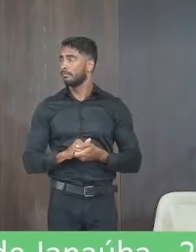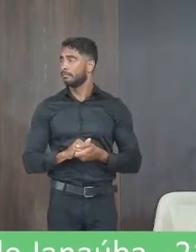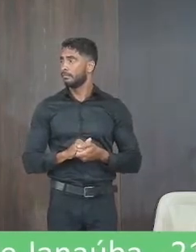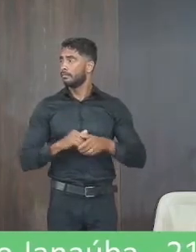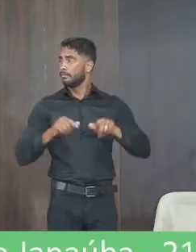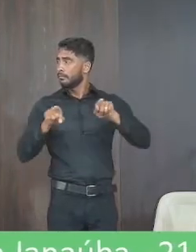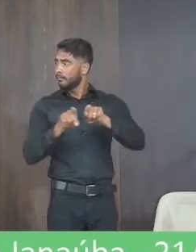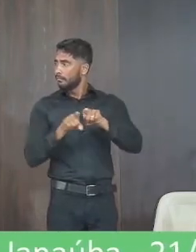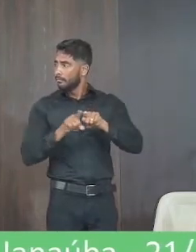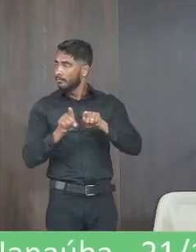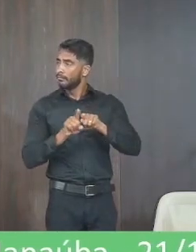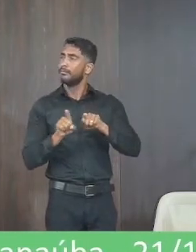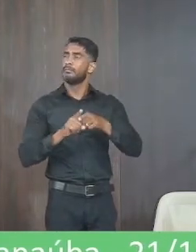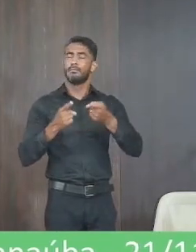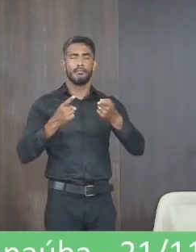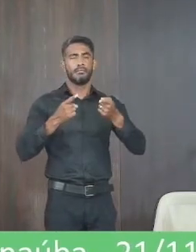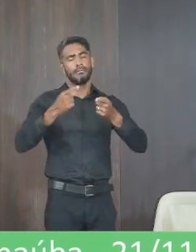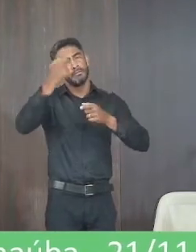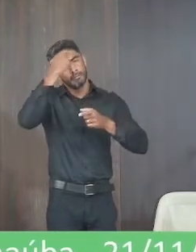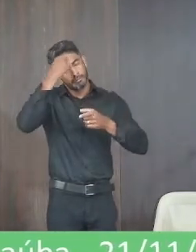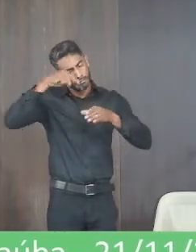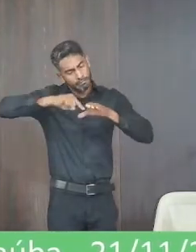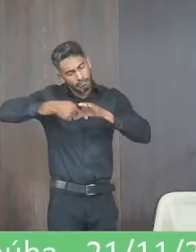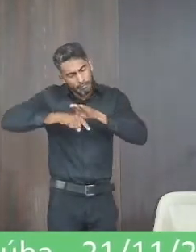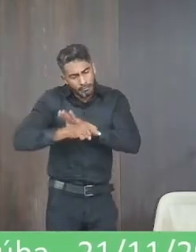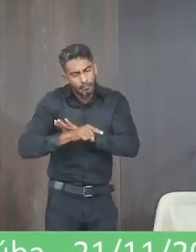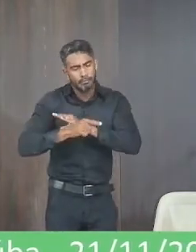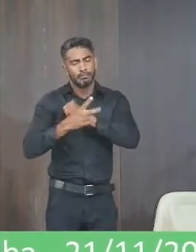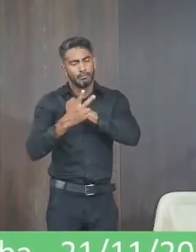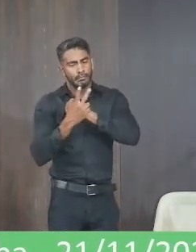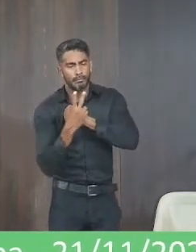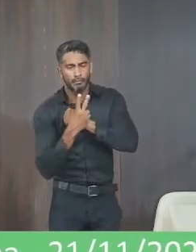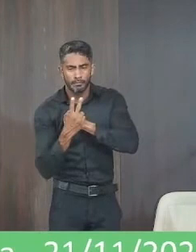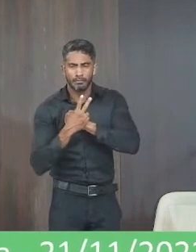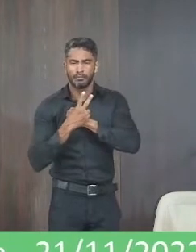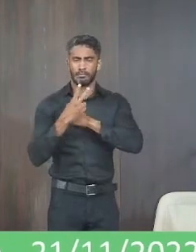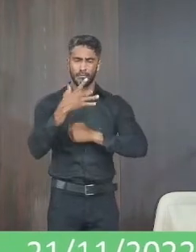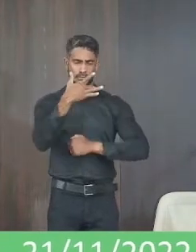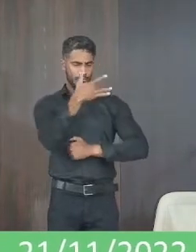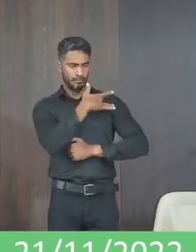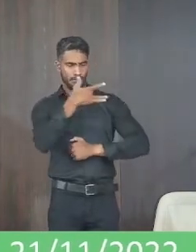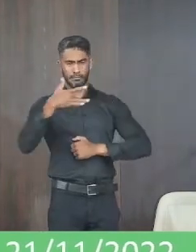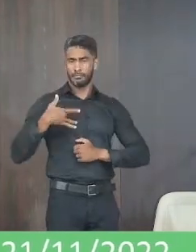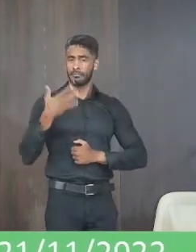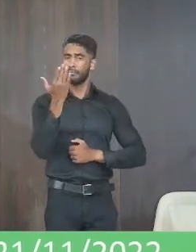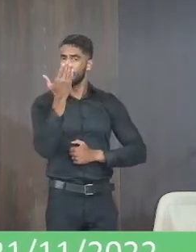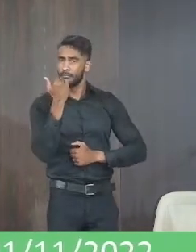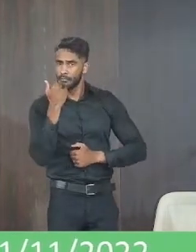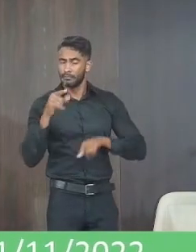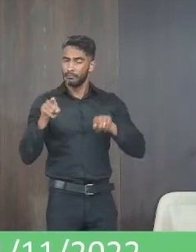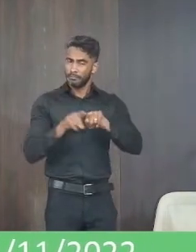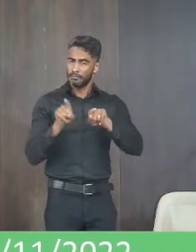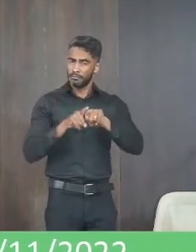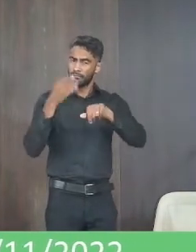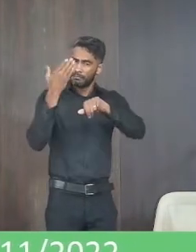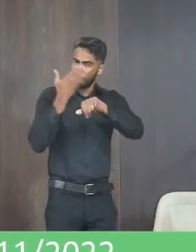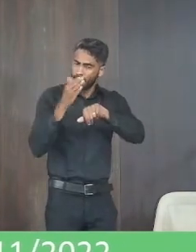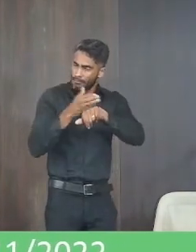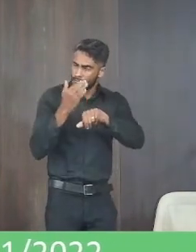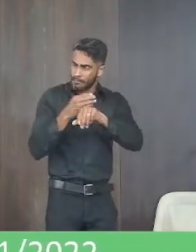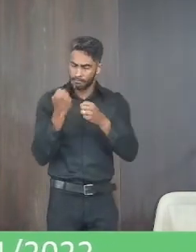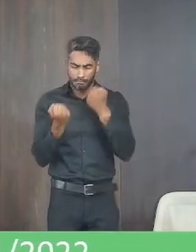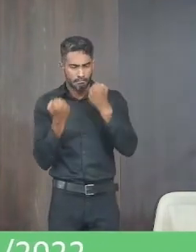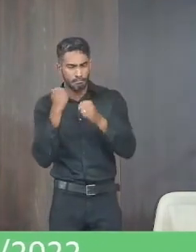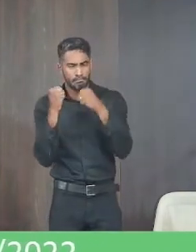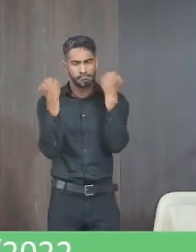intensificar e conscientização quando aos cuidados de uma alimentação sadia incentivar práticas regulares de